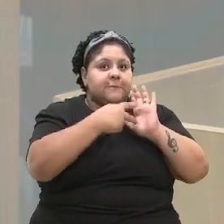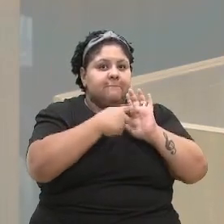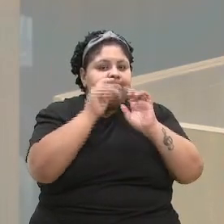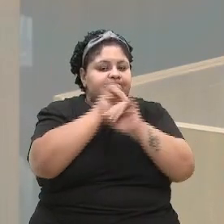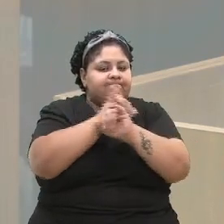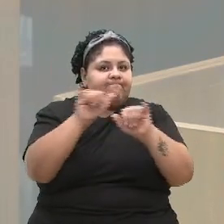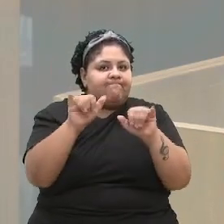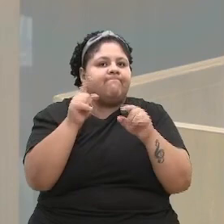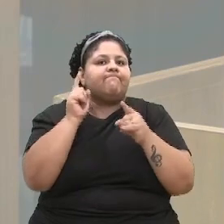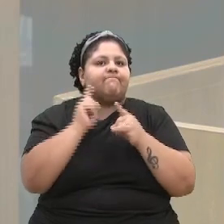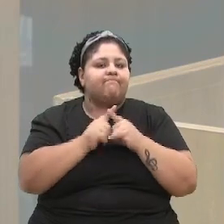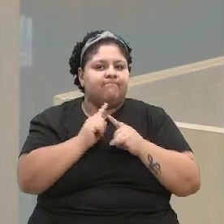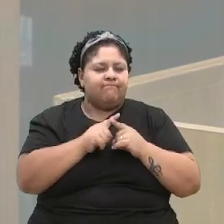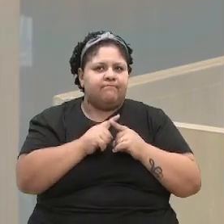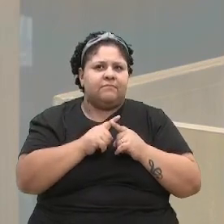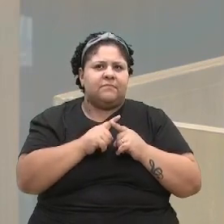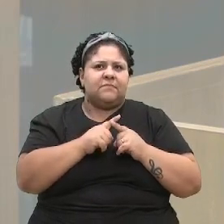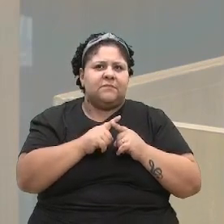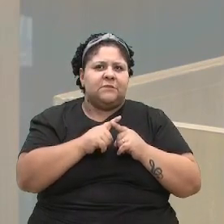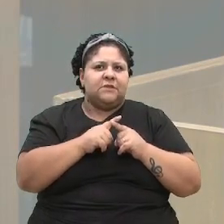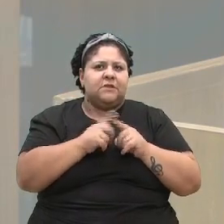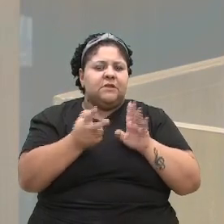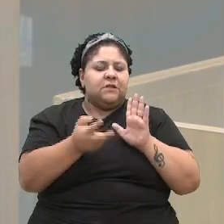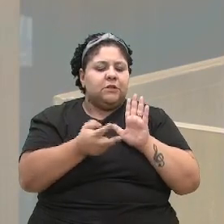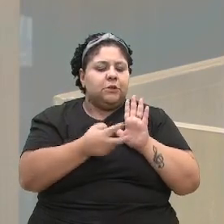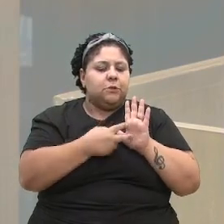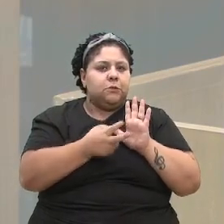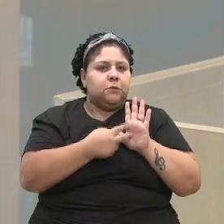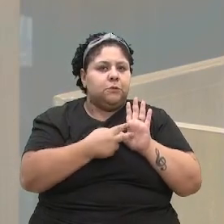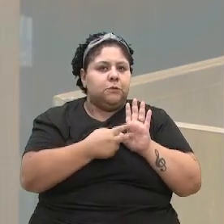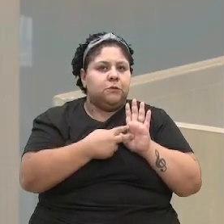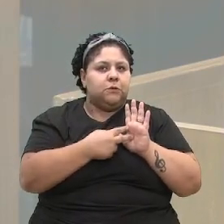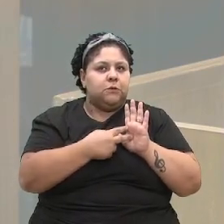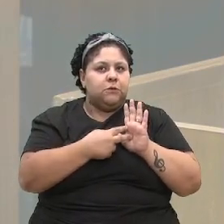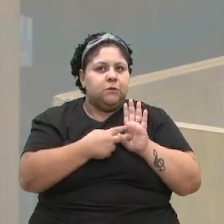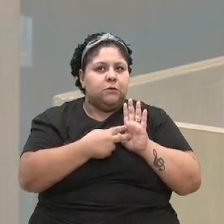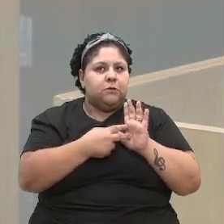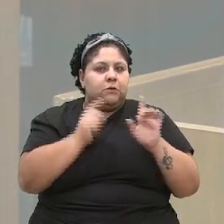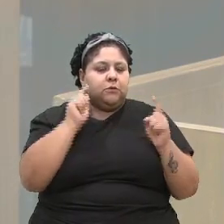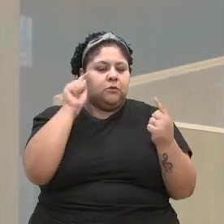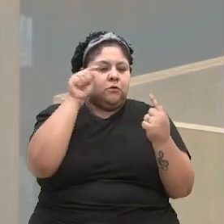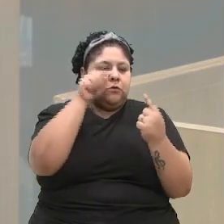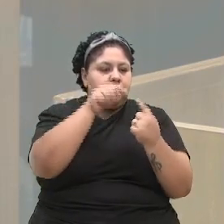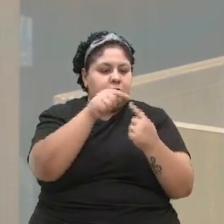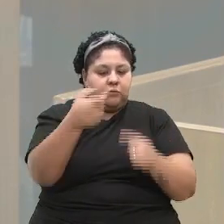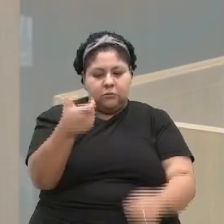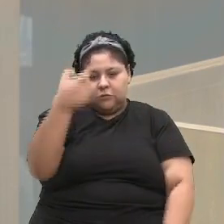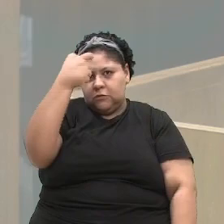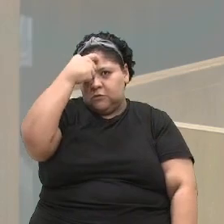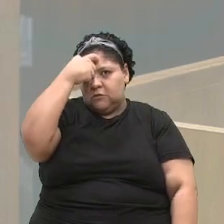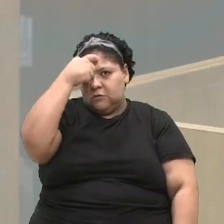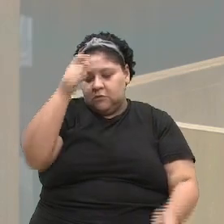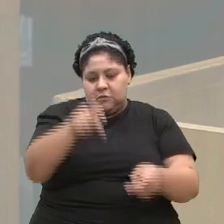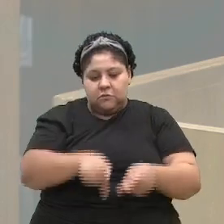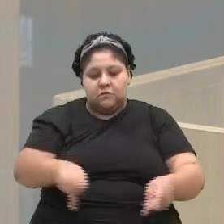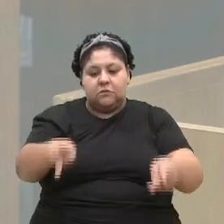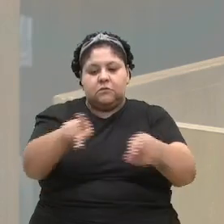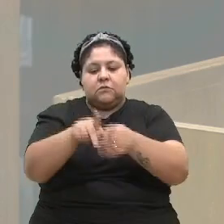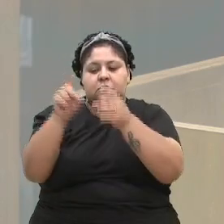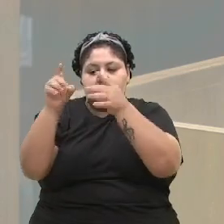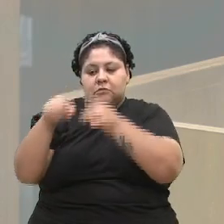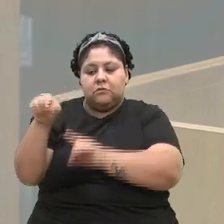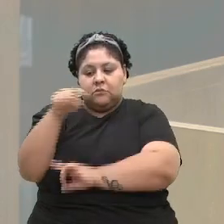porque, de fato, nos chama para essa missão que nós temos de conscientizar a população, e especialmente